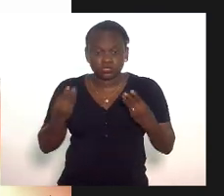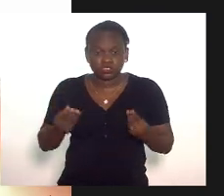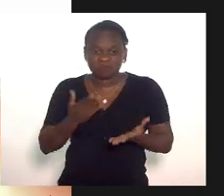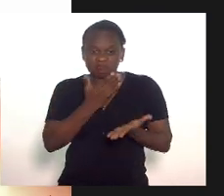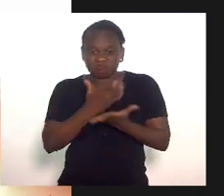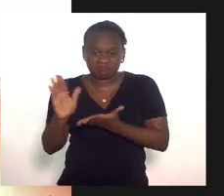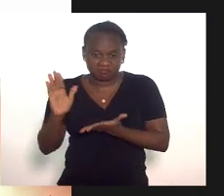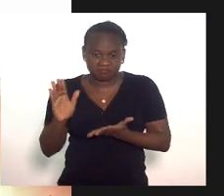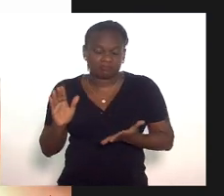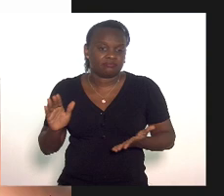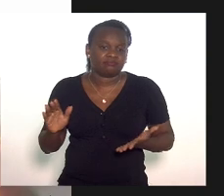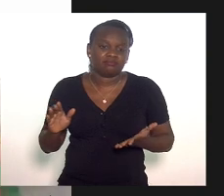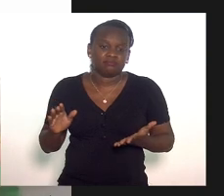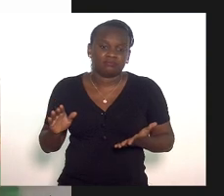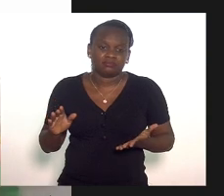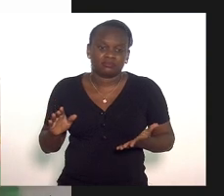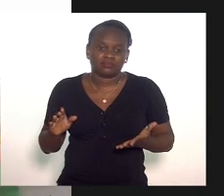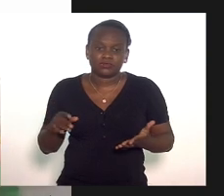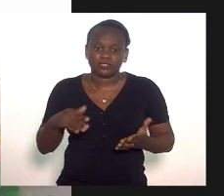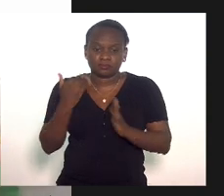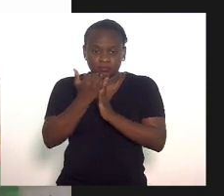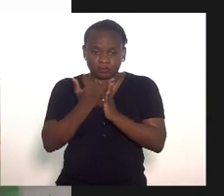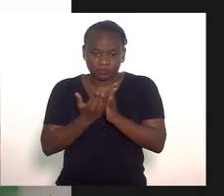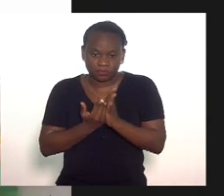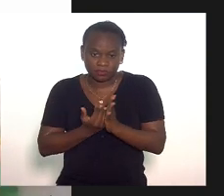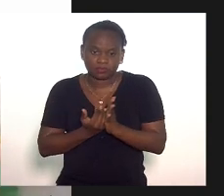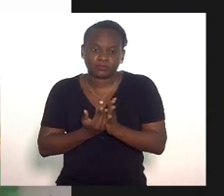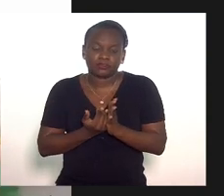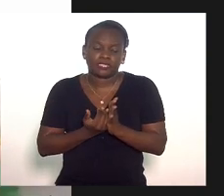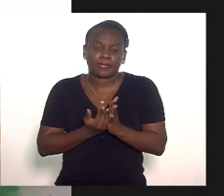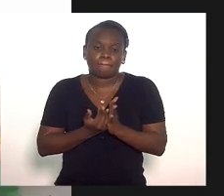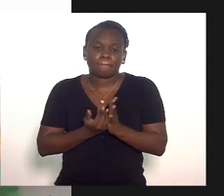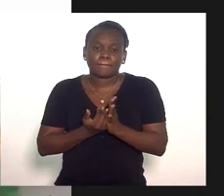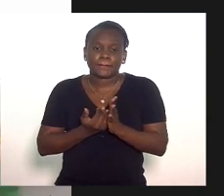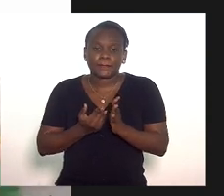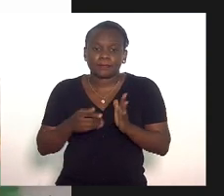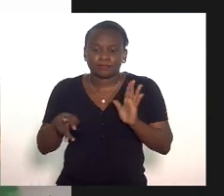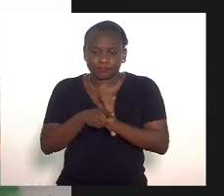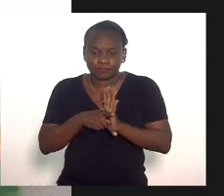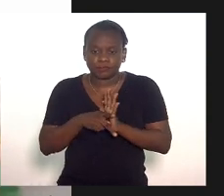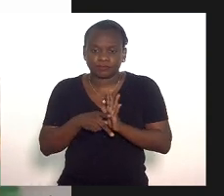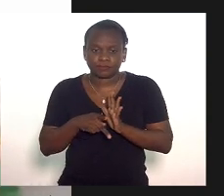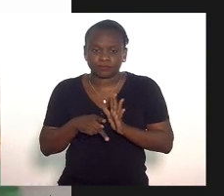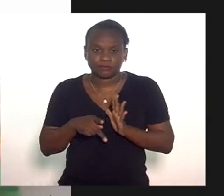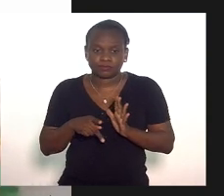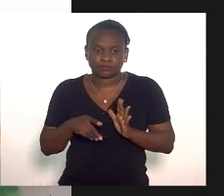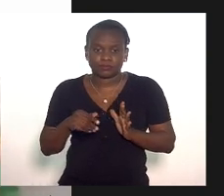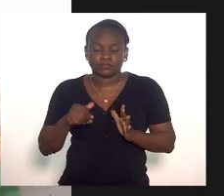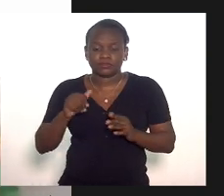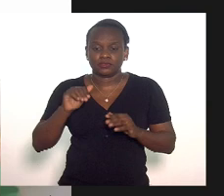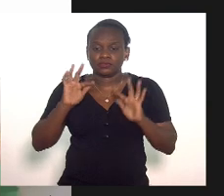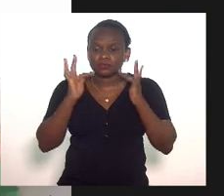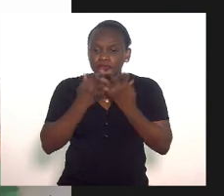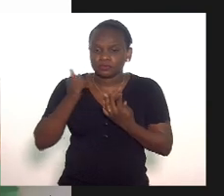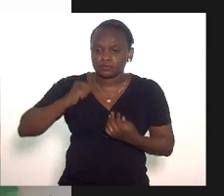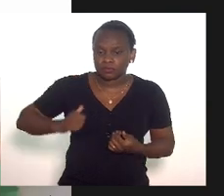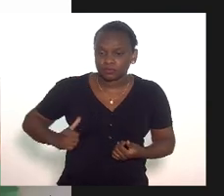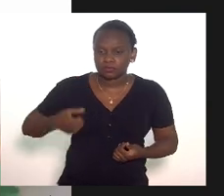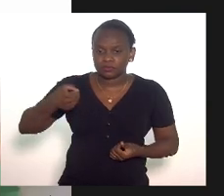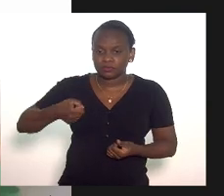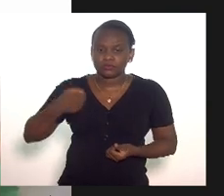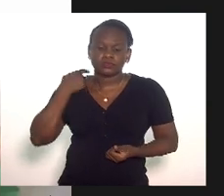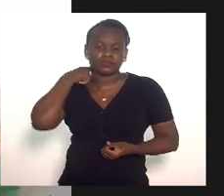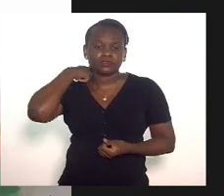excluídas inclusive dos programas com relação ao bolso Bolsa Família